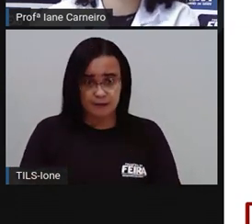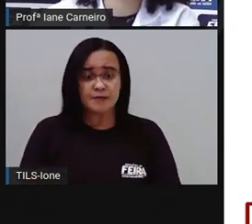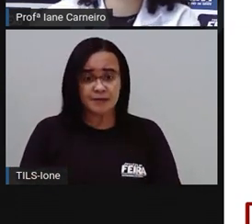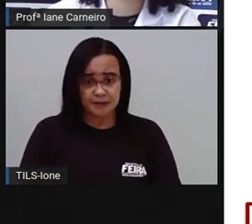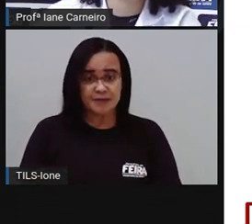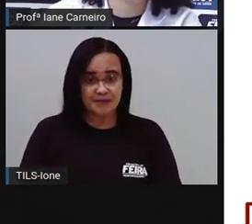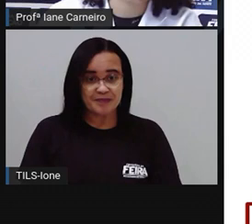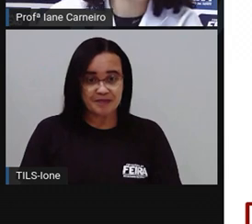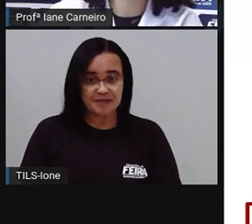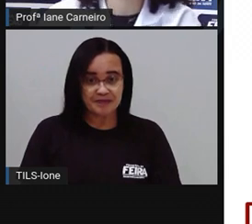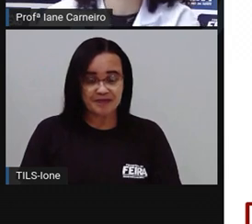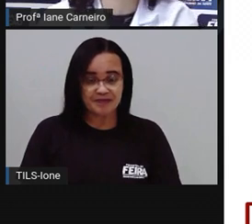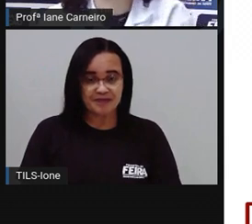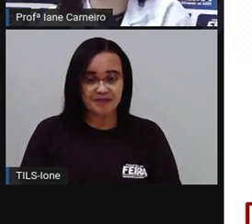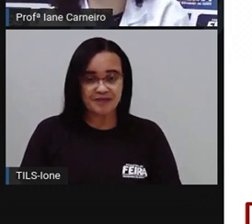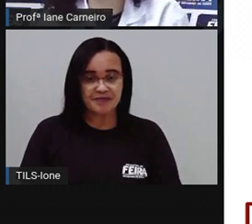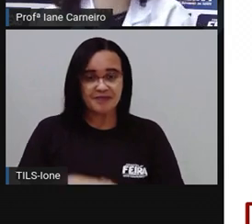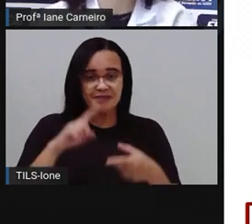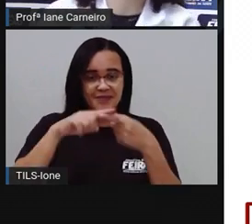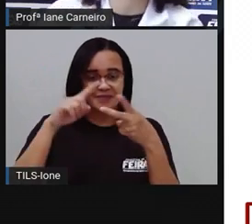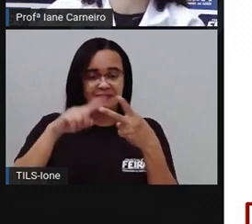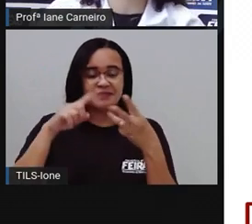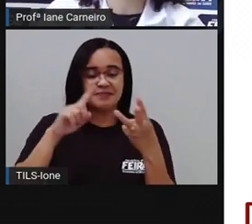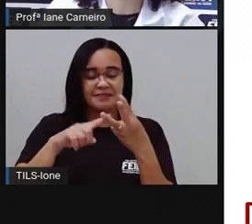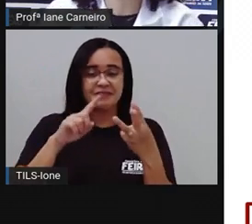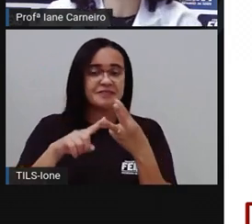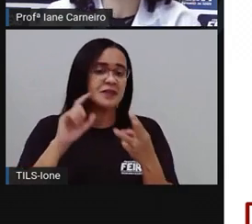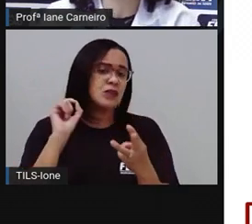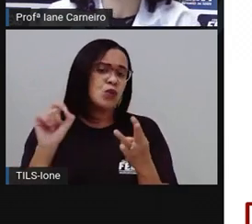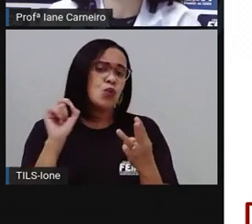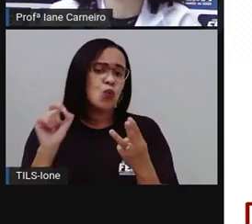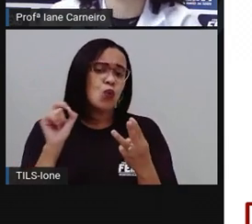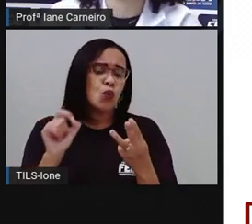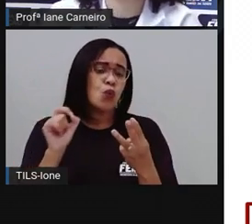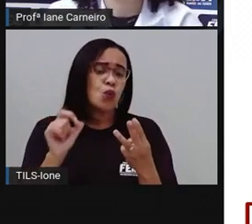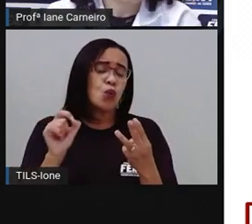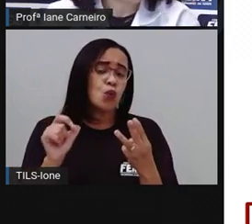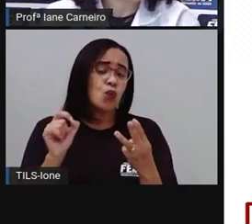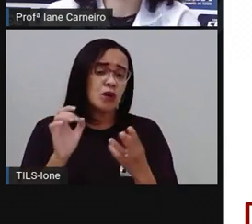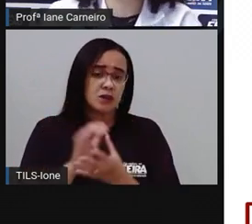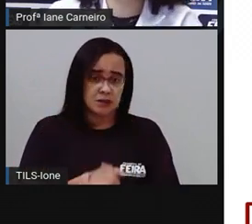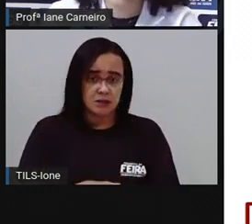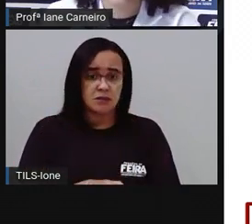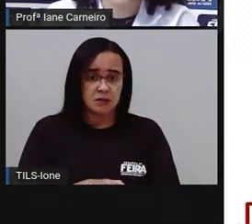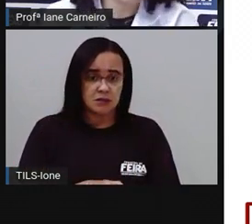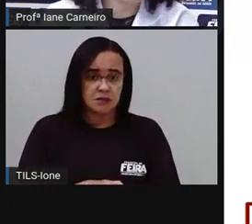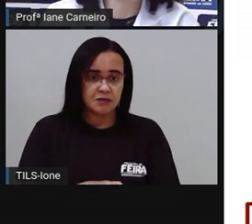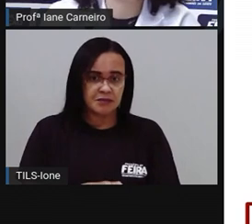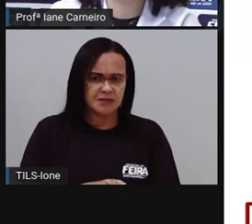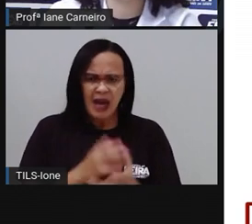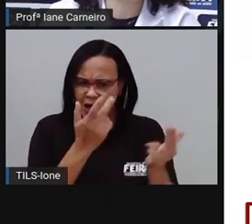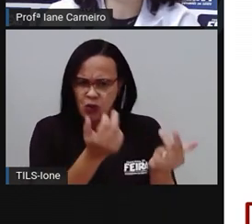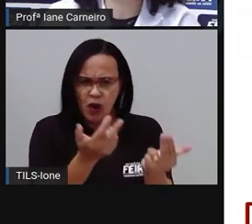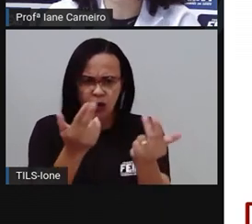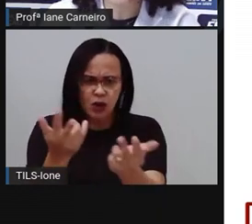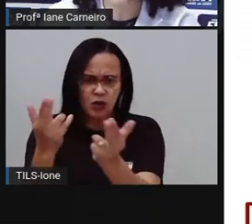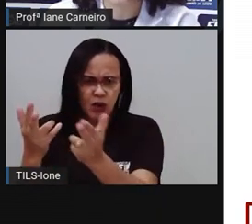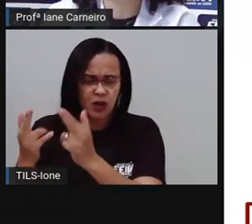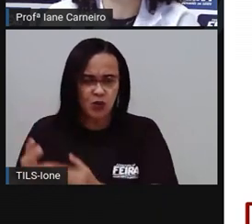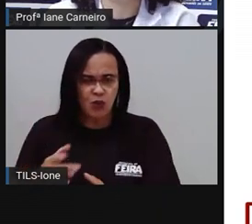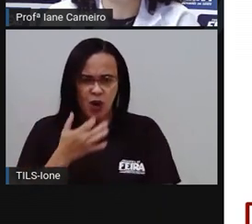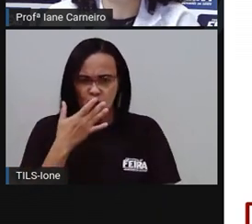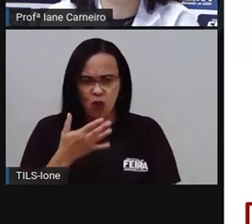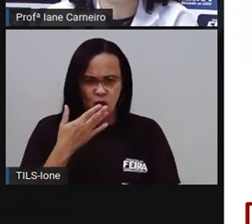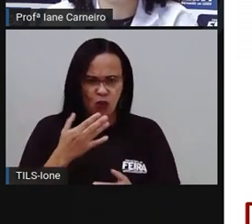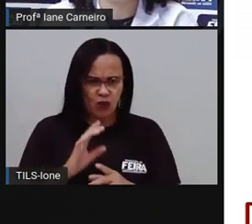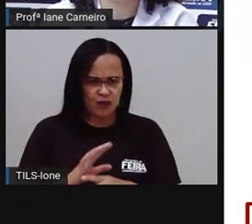O Pró colocou aqui o desinfetante, a água sanitária e o detergente. O é que eles têm em comum? A cor não é, né? O SAM não tem a mesma cor,